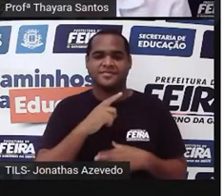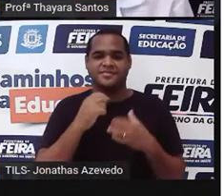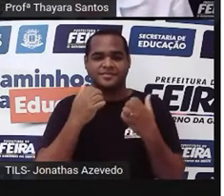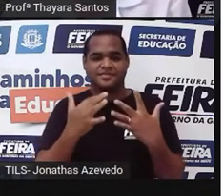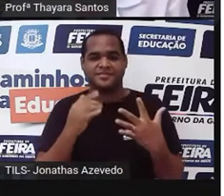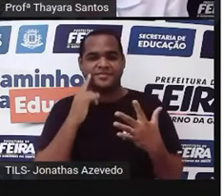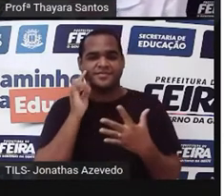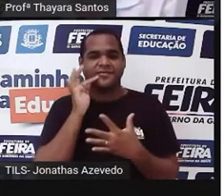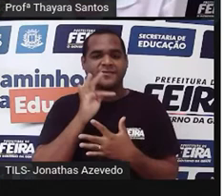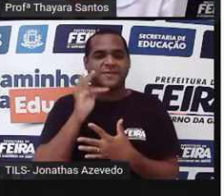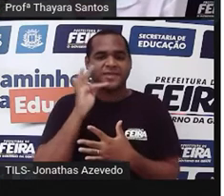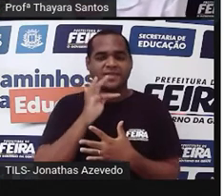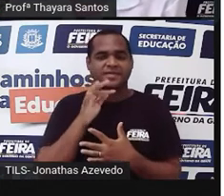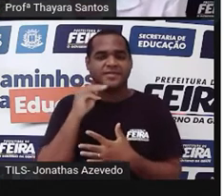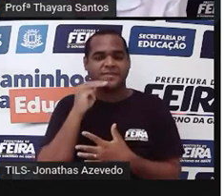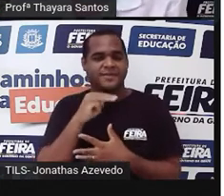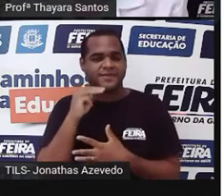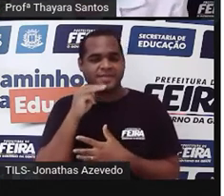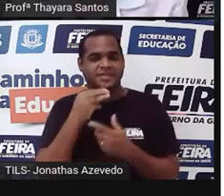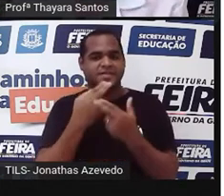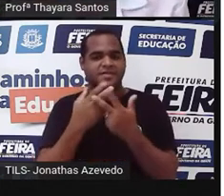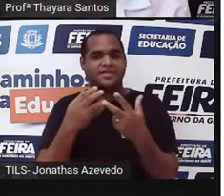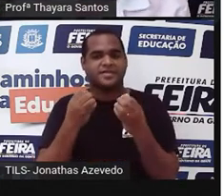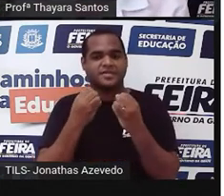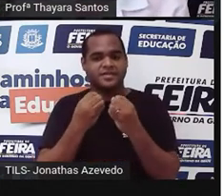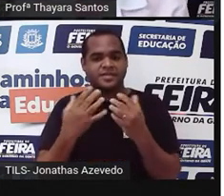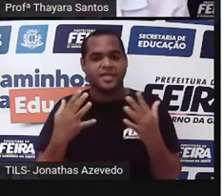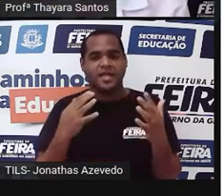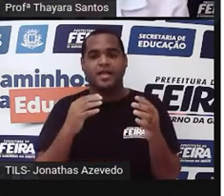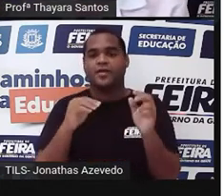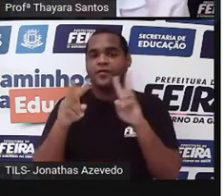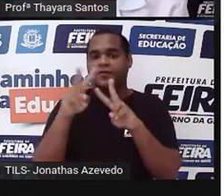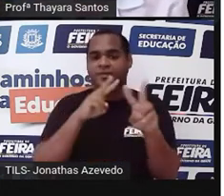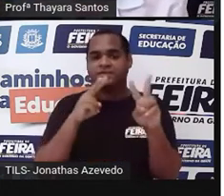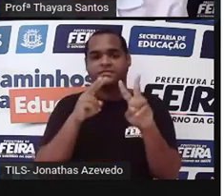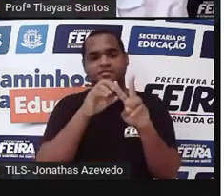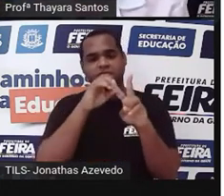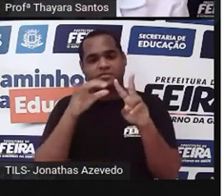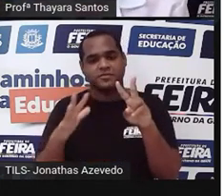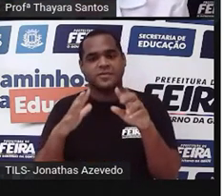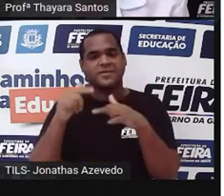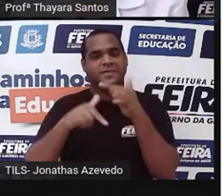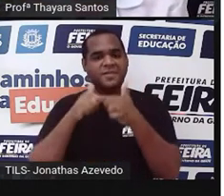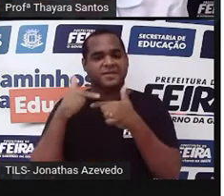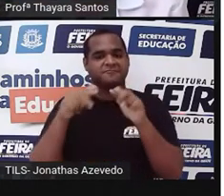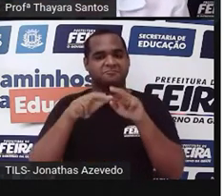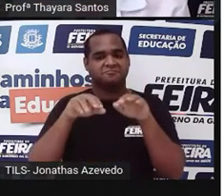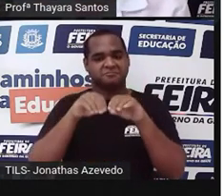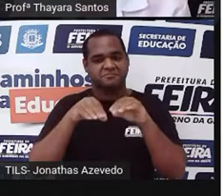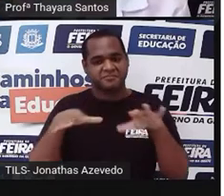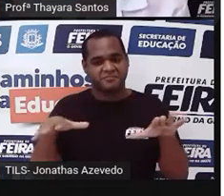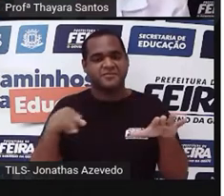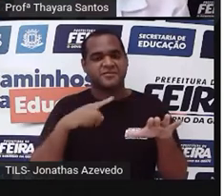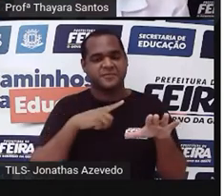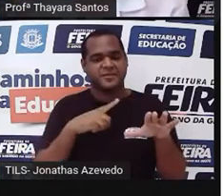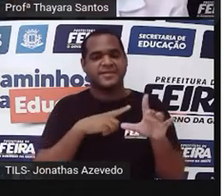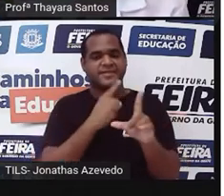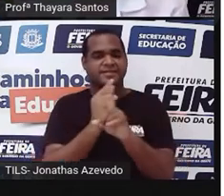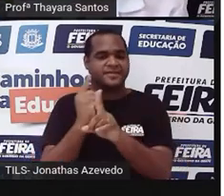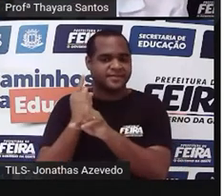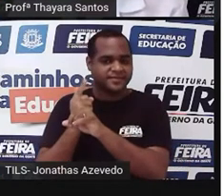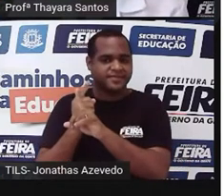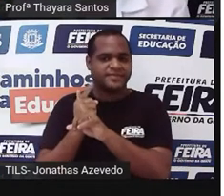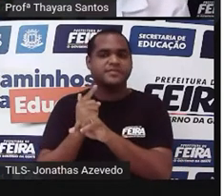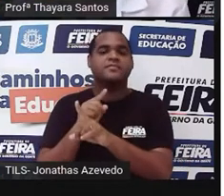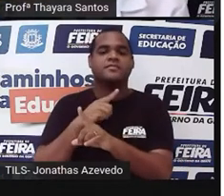feminino, vai produzir a osfera e vai esperar que o vento faça o trabalho dele de dispersão e encontre essa osfera